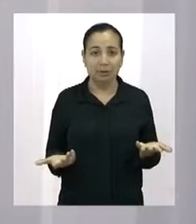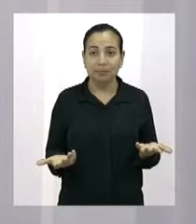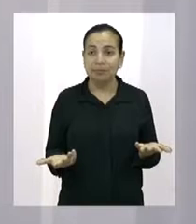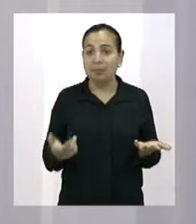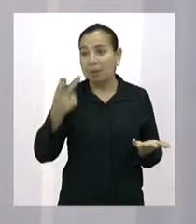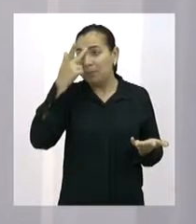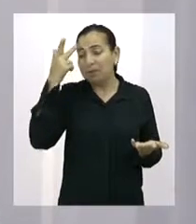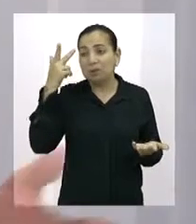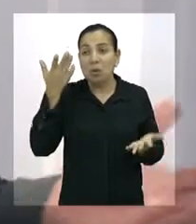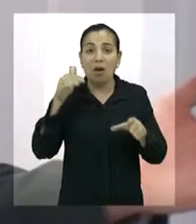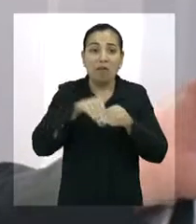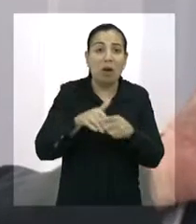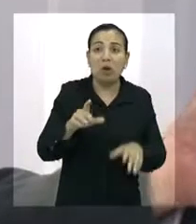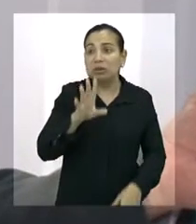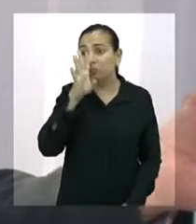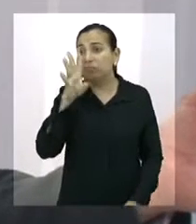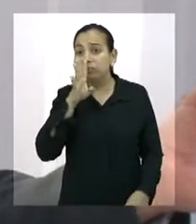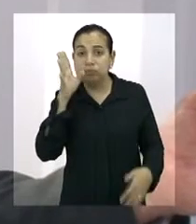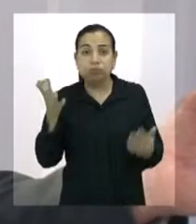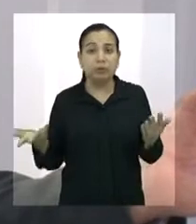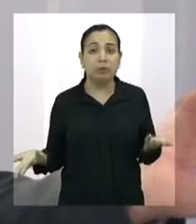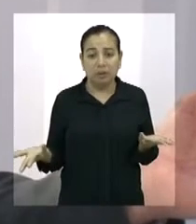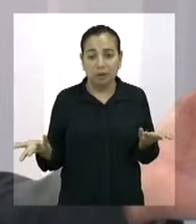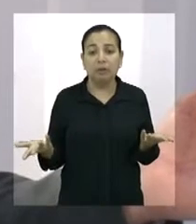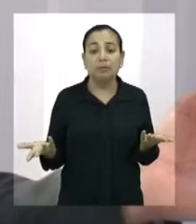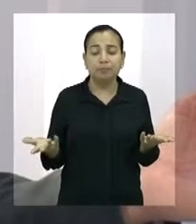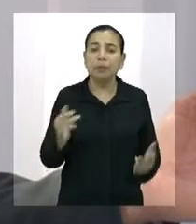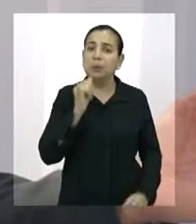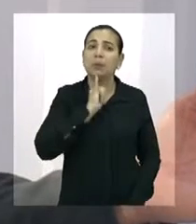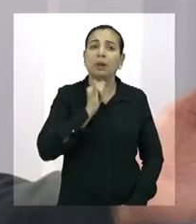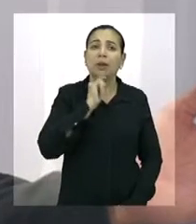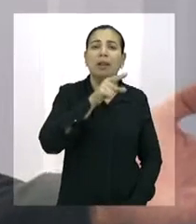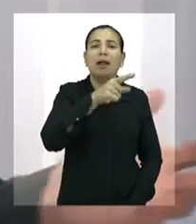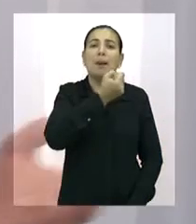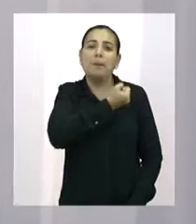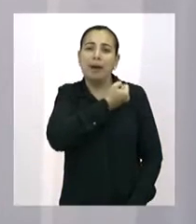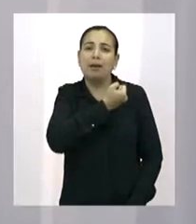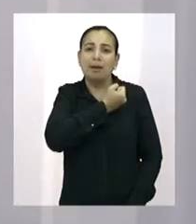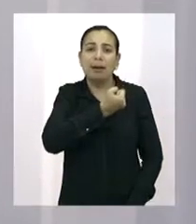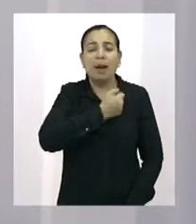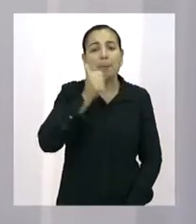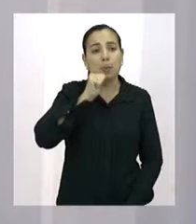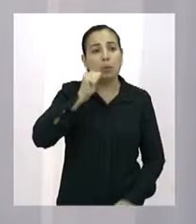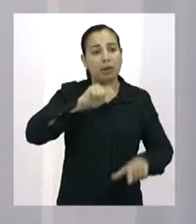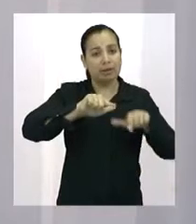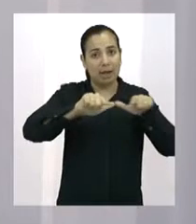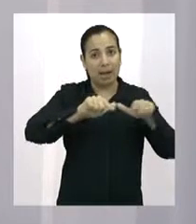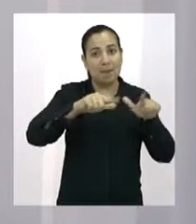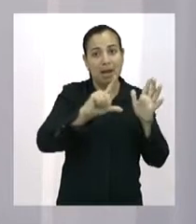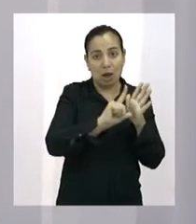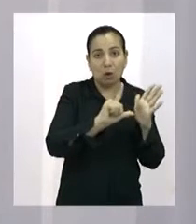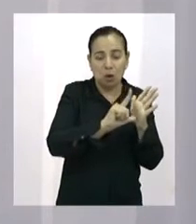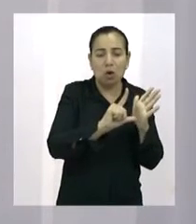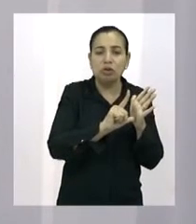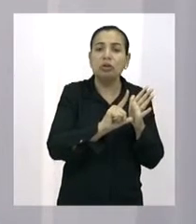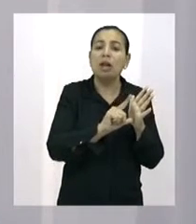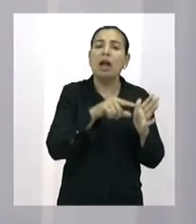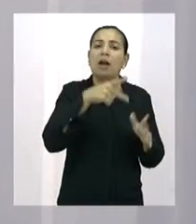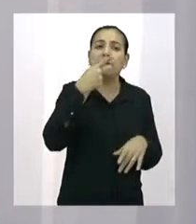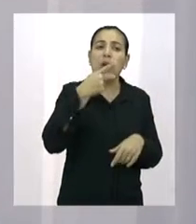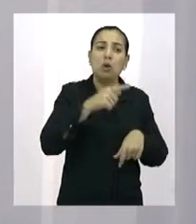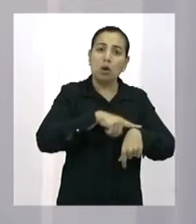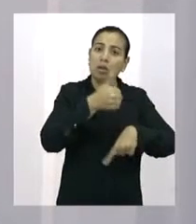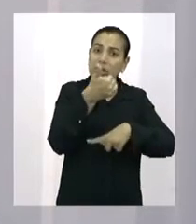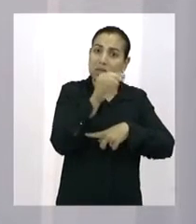Por exemplo, uma funcionária do shopping Parangaba, ela me disse que saindo às 10 horas da noite,